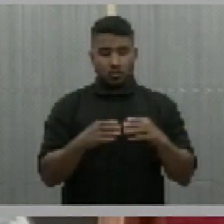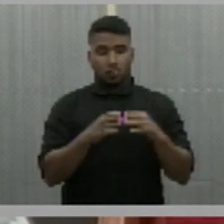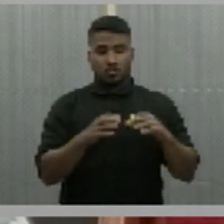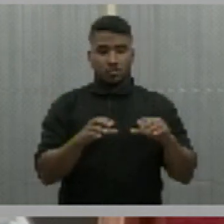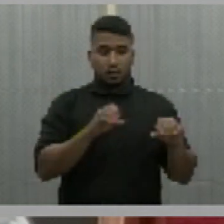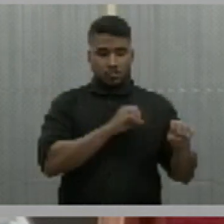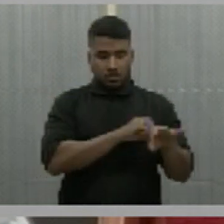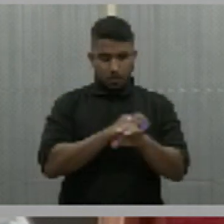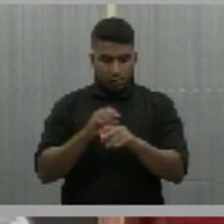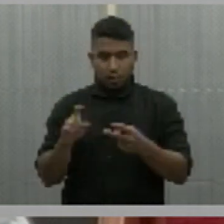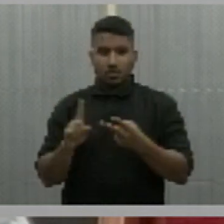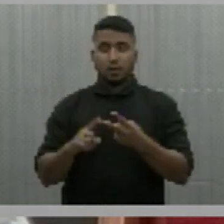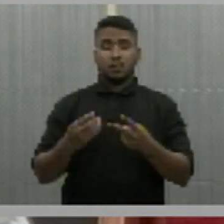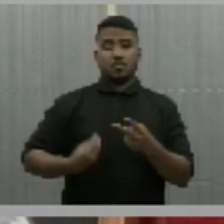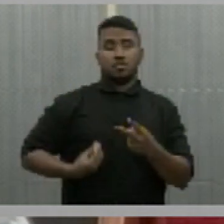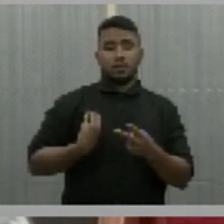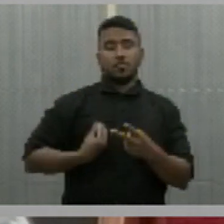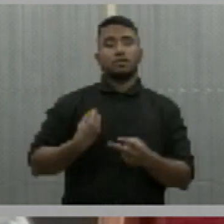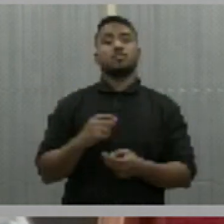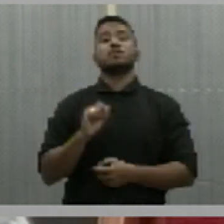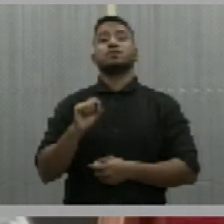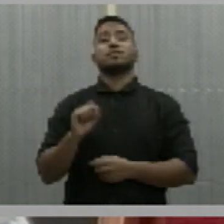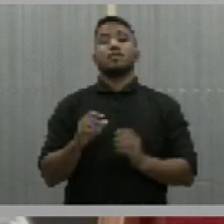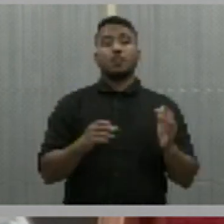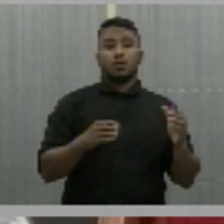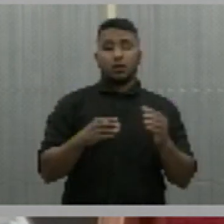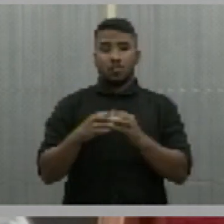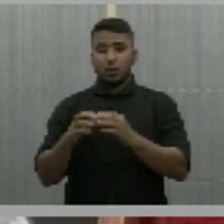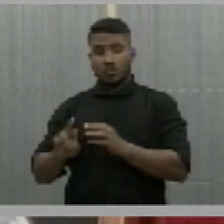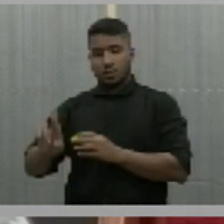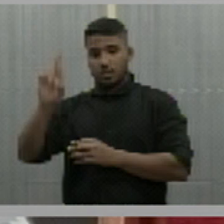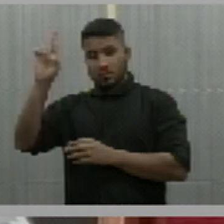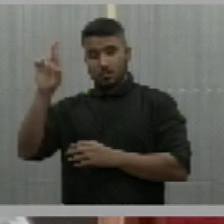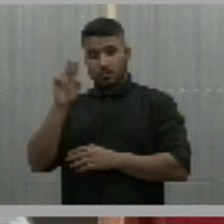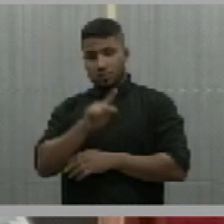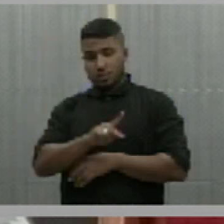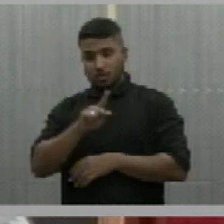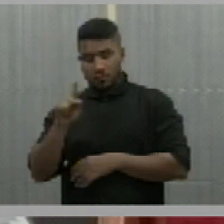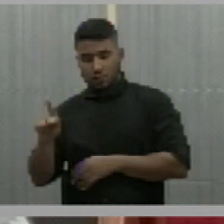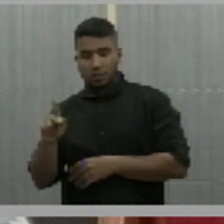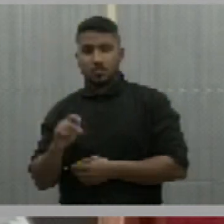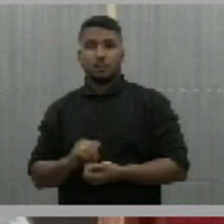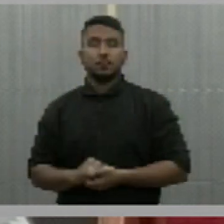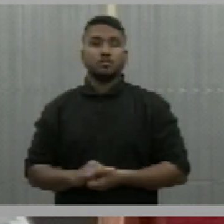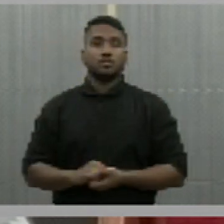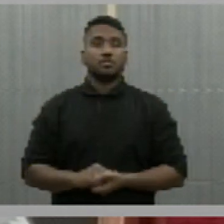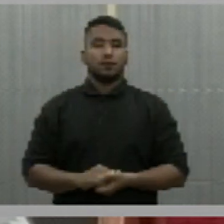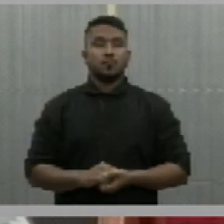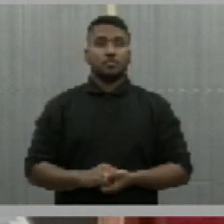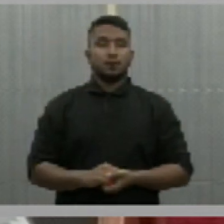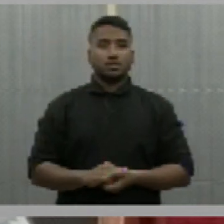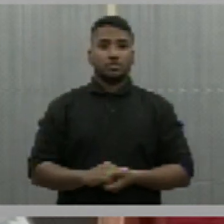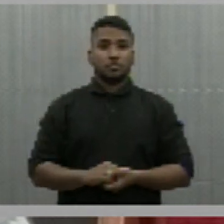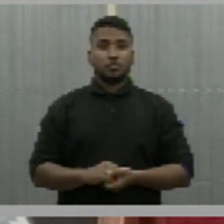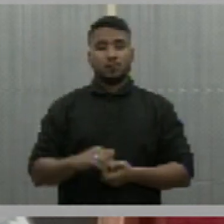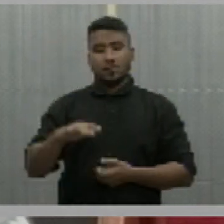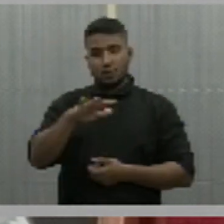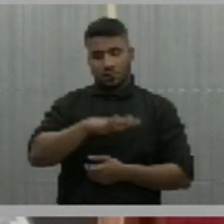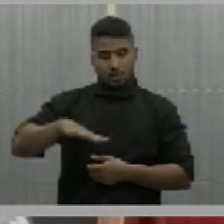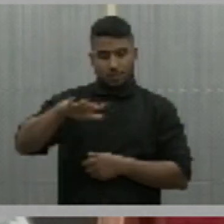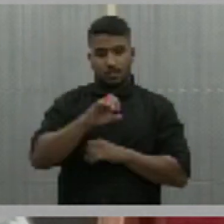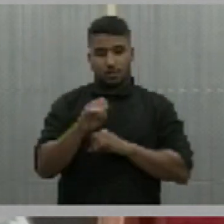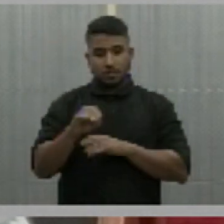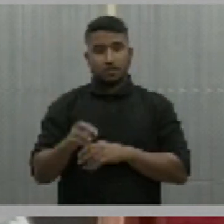educação pública com a presença das entidades representativas dos professores dos servidores de educação,